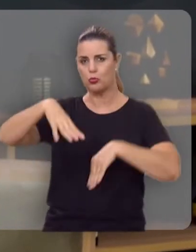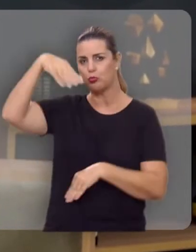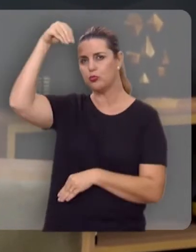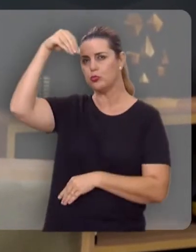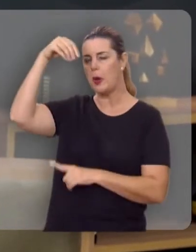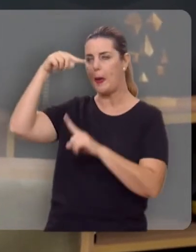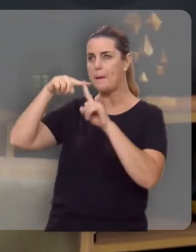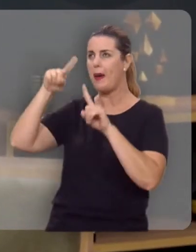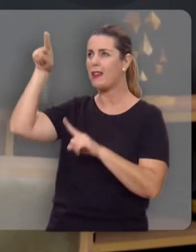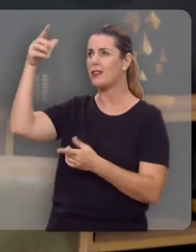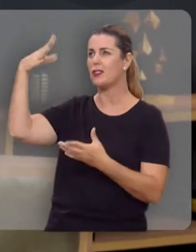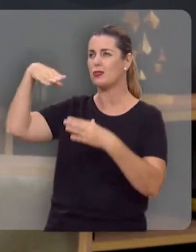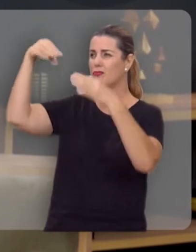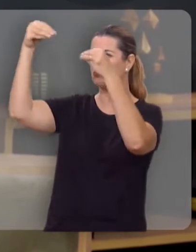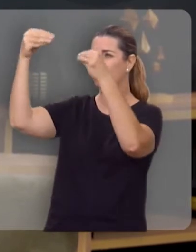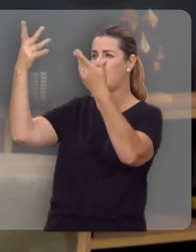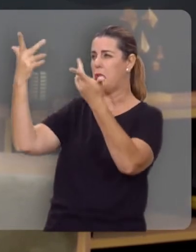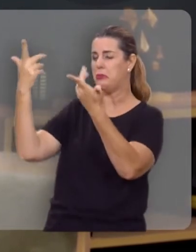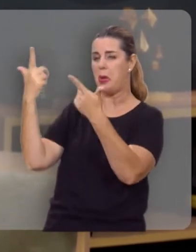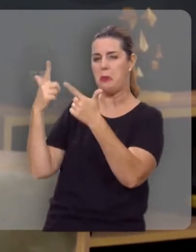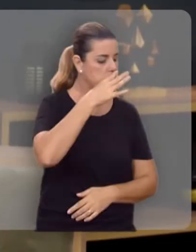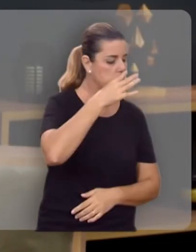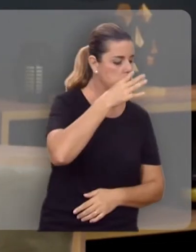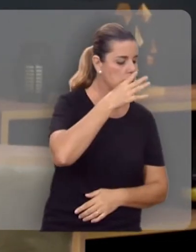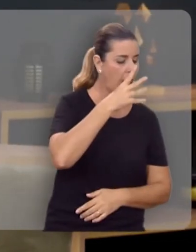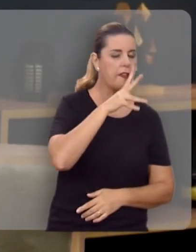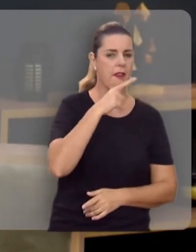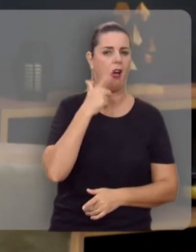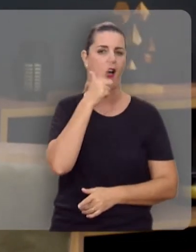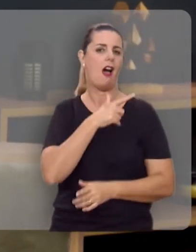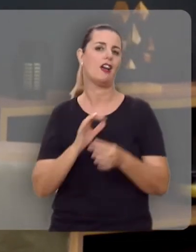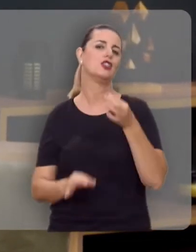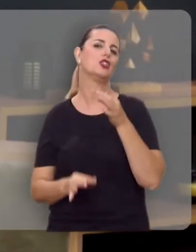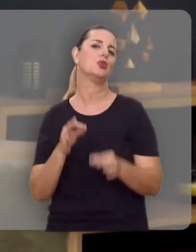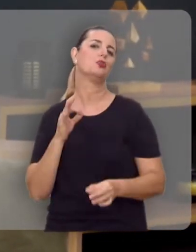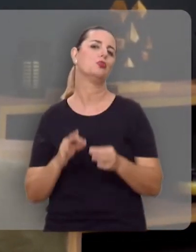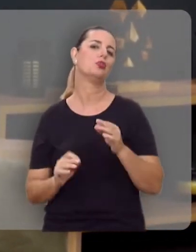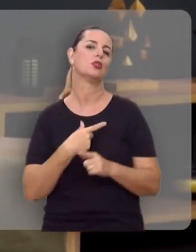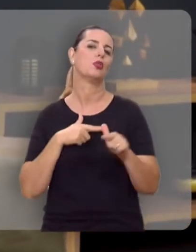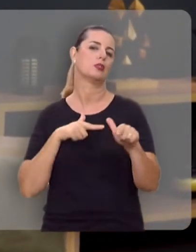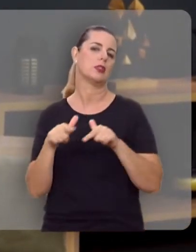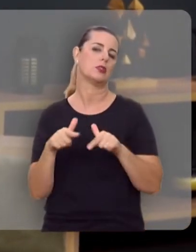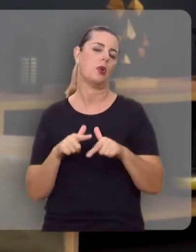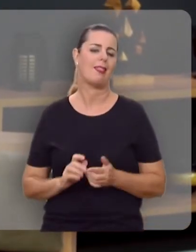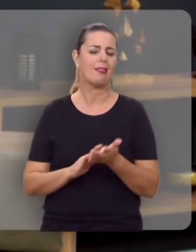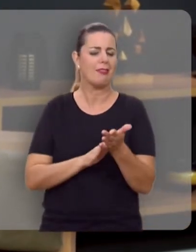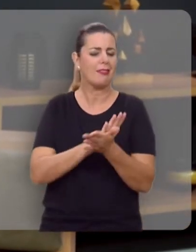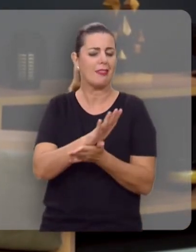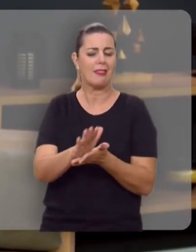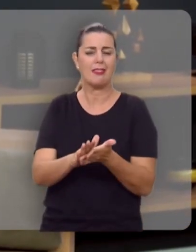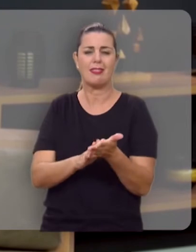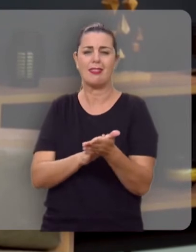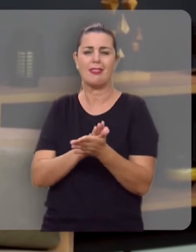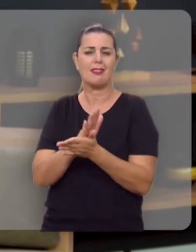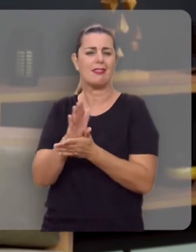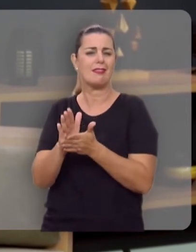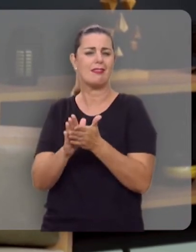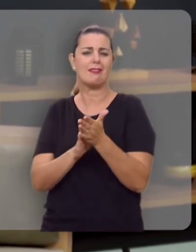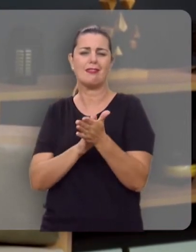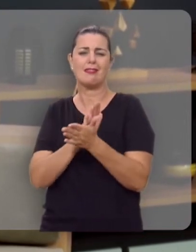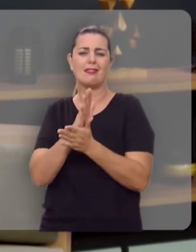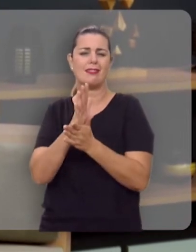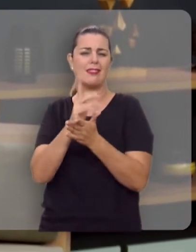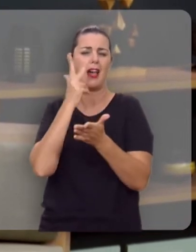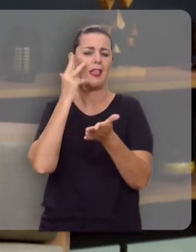luz, mas para Deus luz e trevas são a mesma coisa. E vamos ser julgados segundo as nossas obras. Nada passará